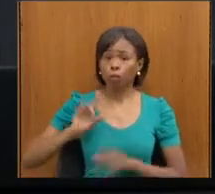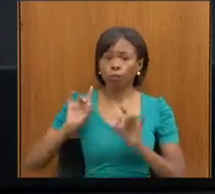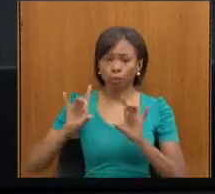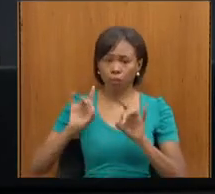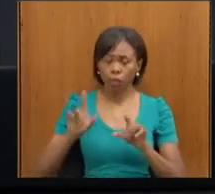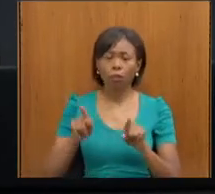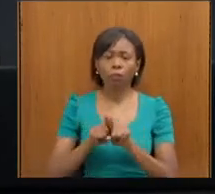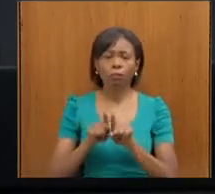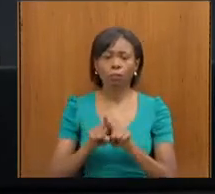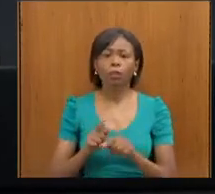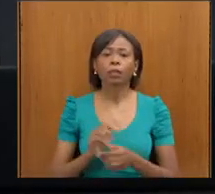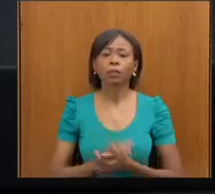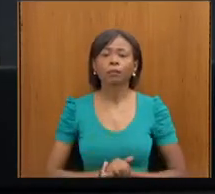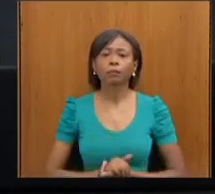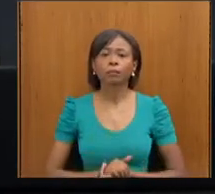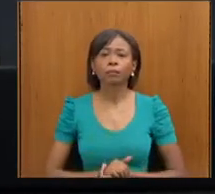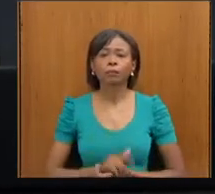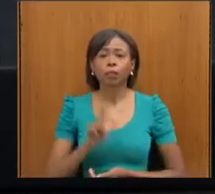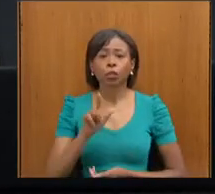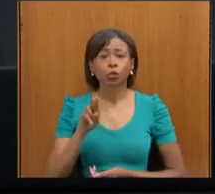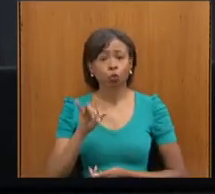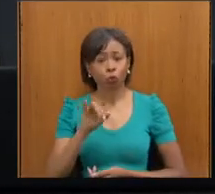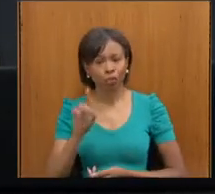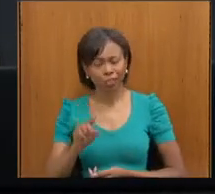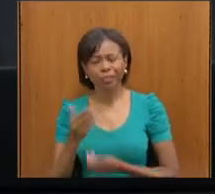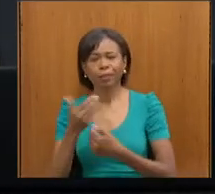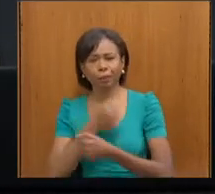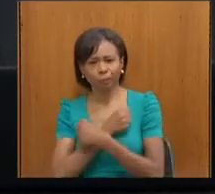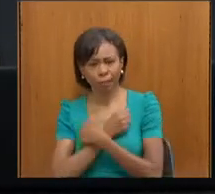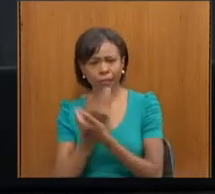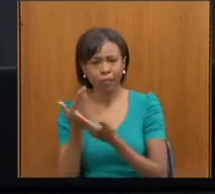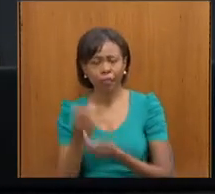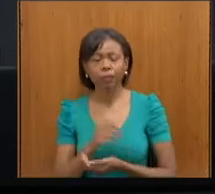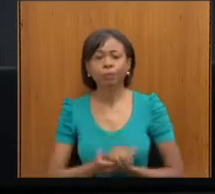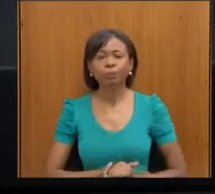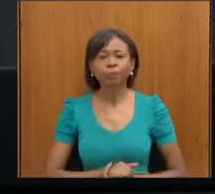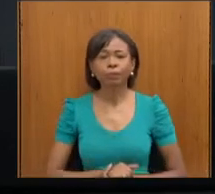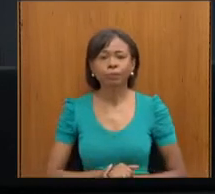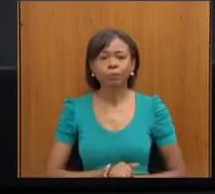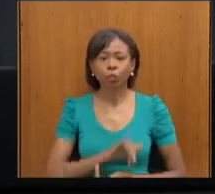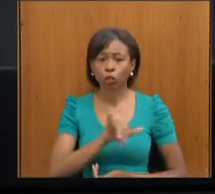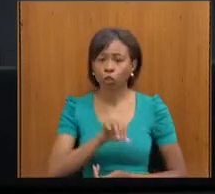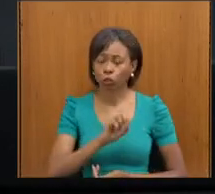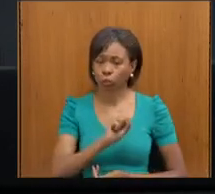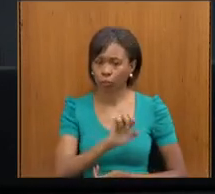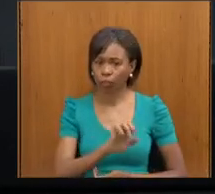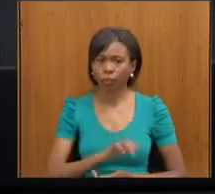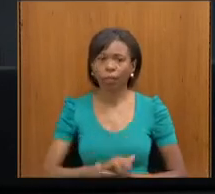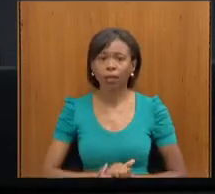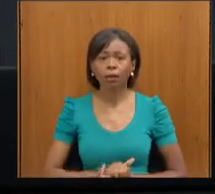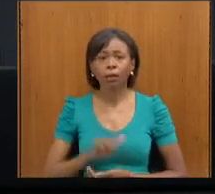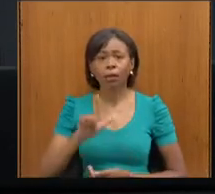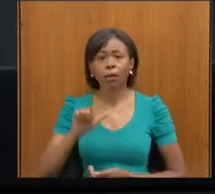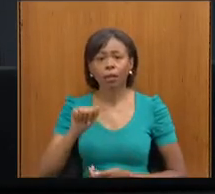abraço mais uma vez lá, o Luiz Renato. José Savietto, obrigado. Laila, nossa doutora Laila.